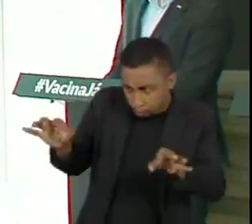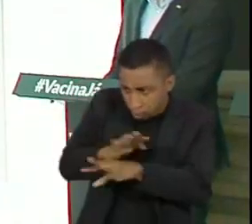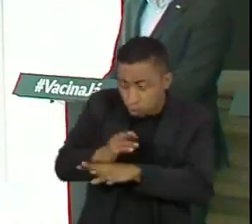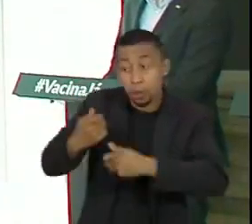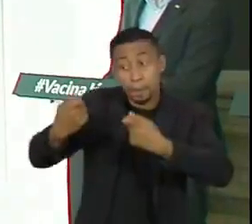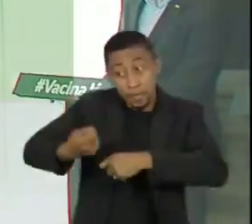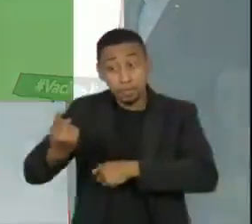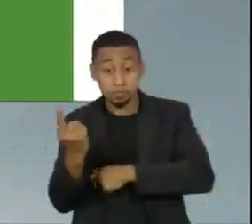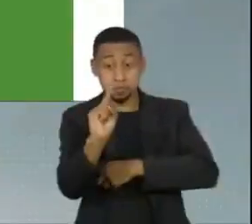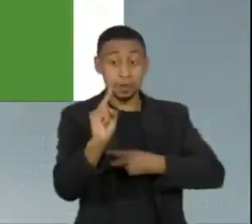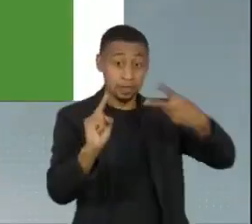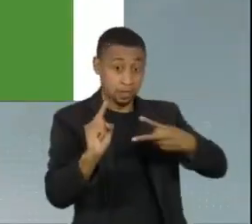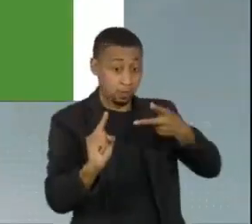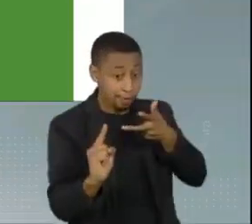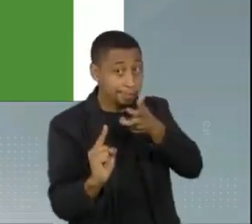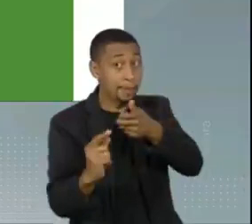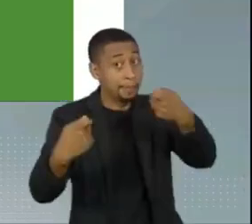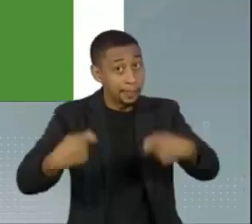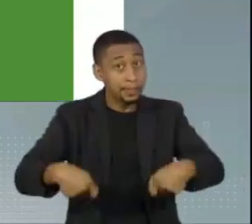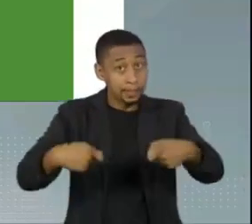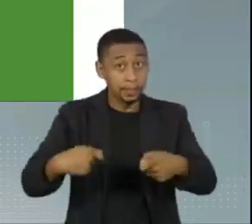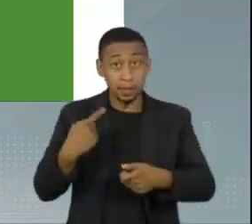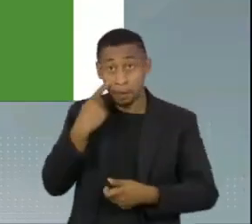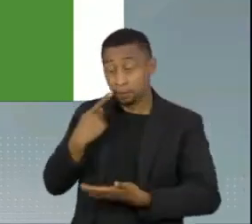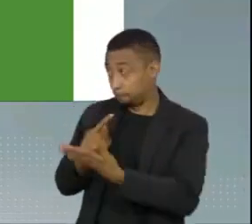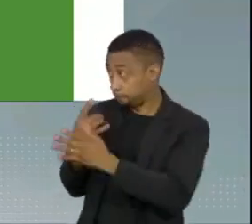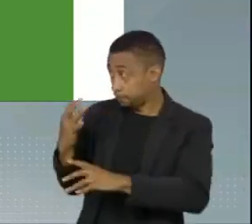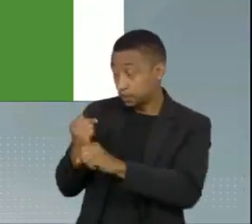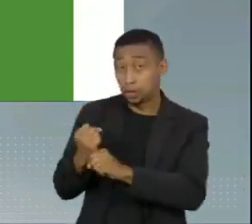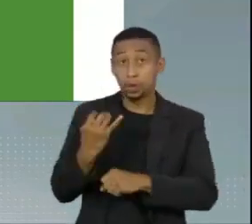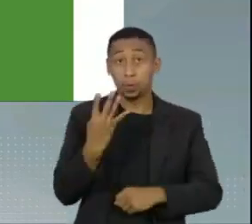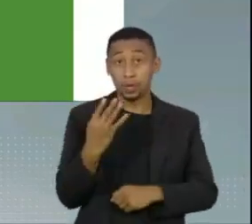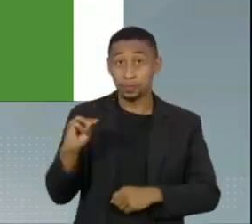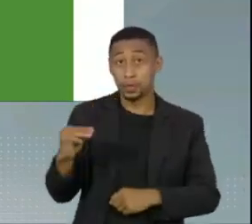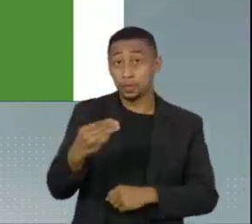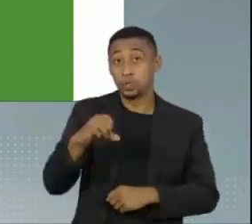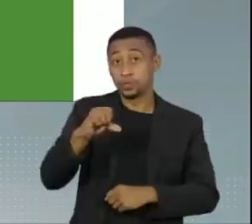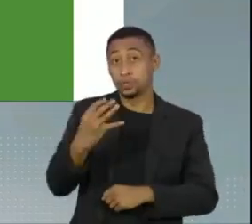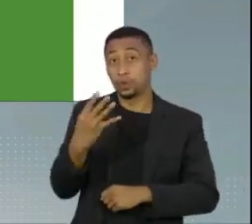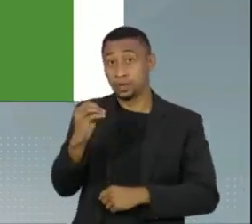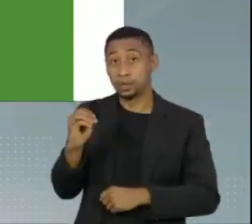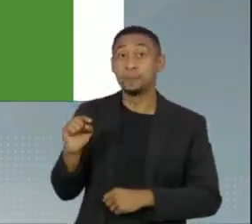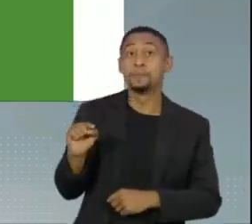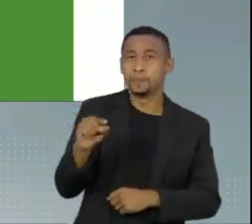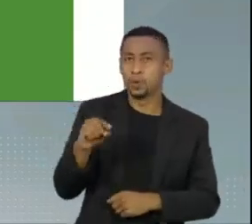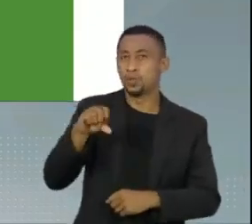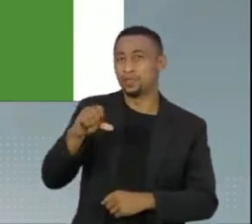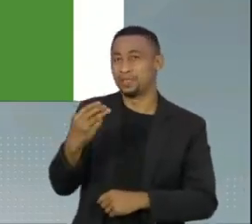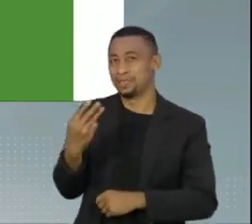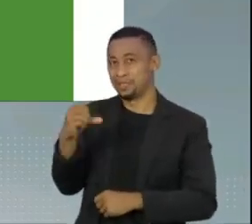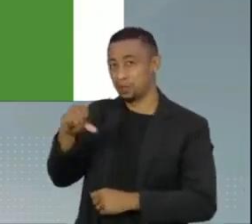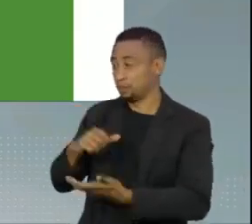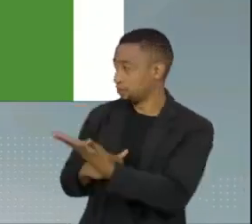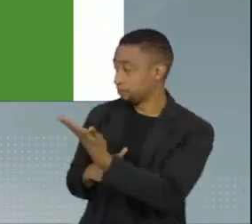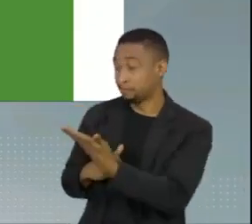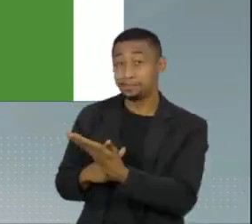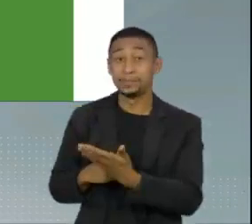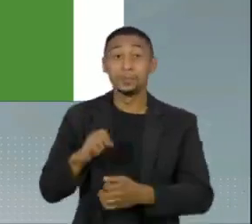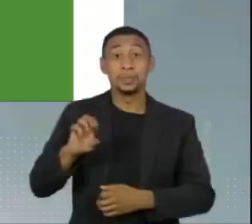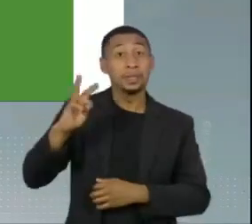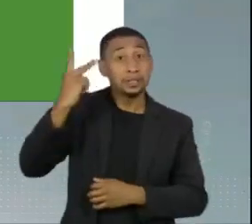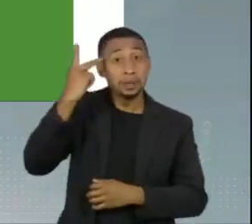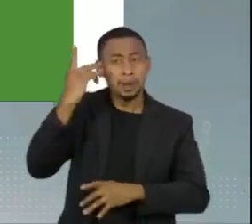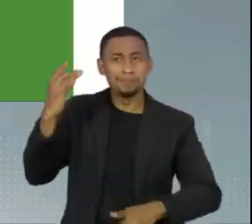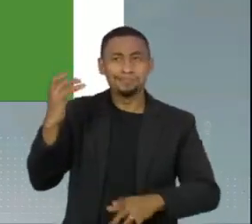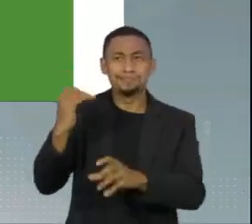que procurem a segunda dose, 4.940.939 pessoas. Em números absolutos, o Estado de São